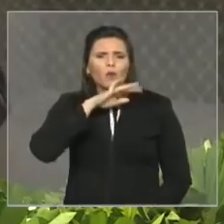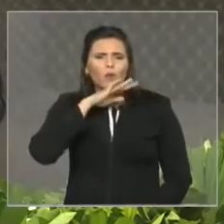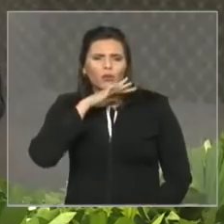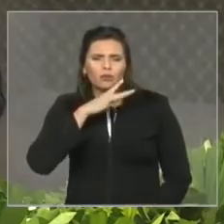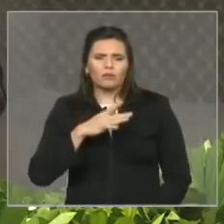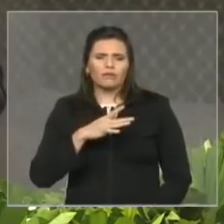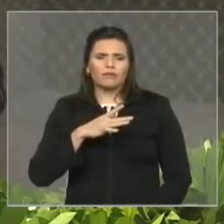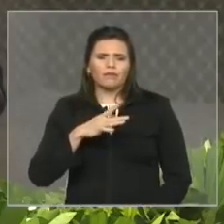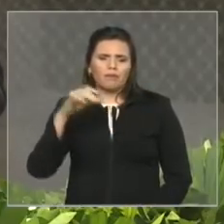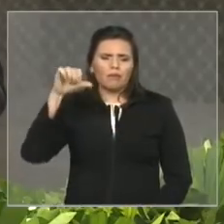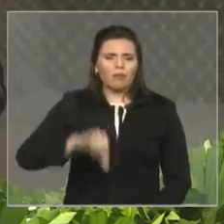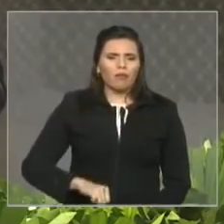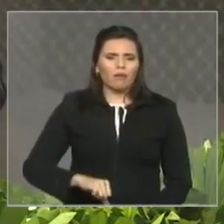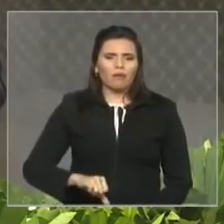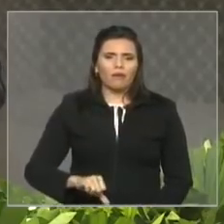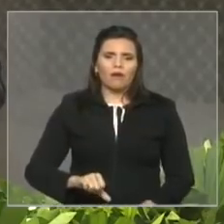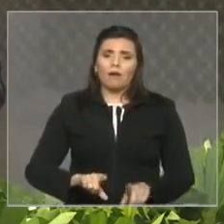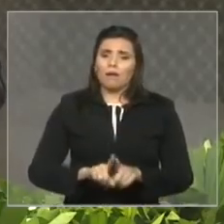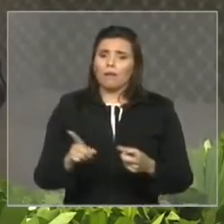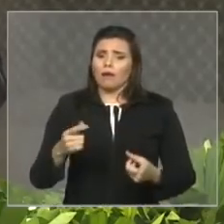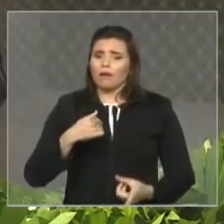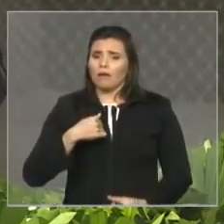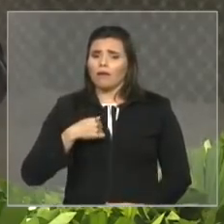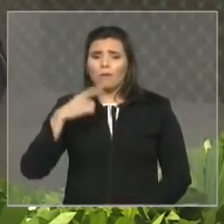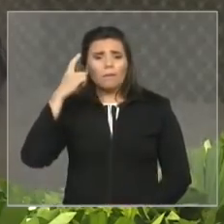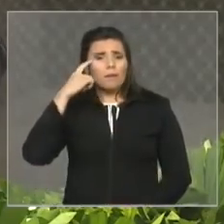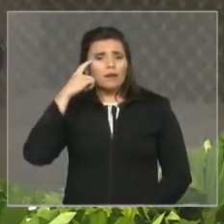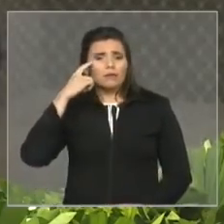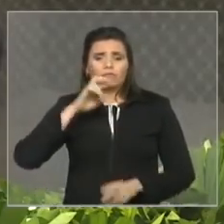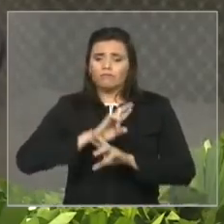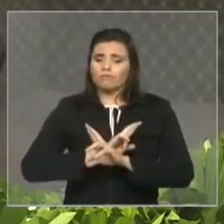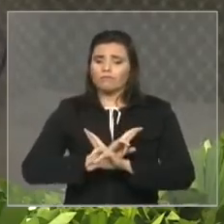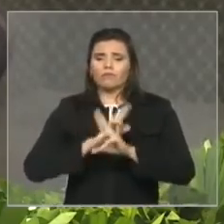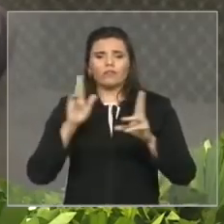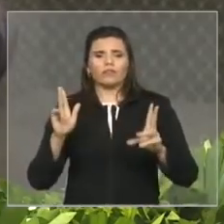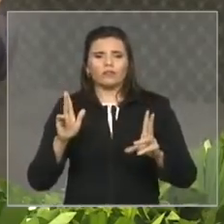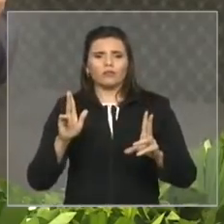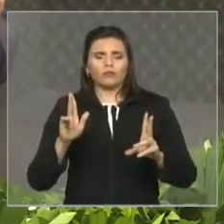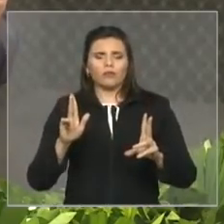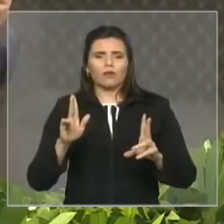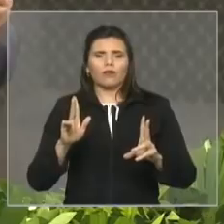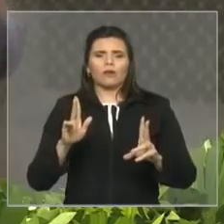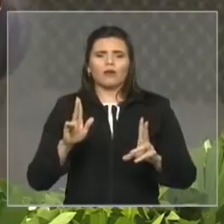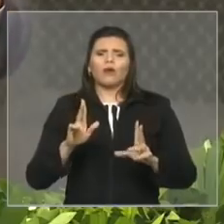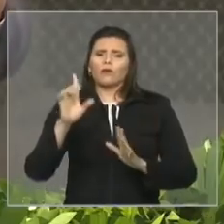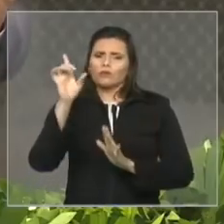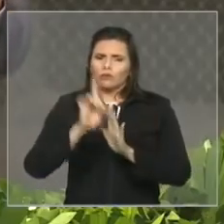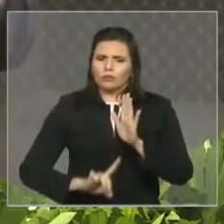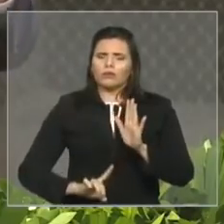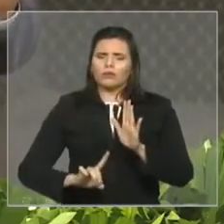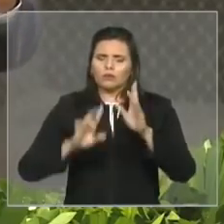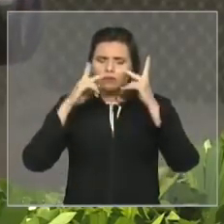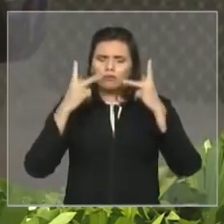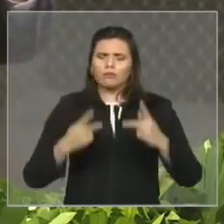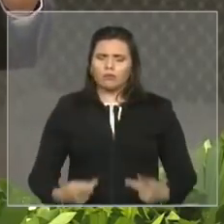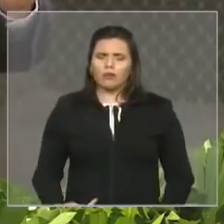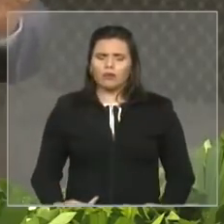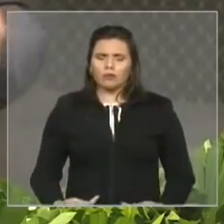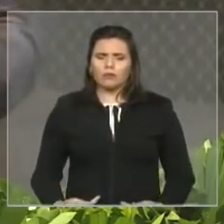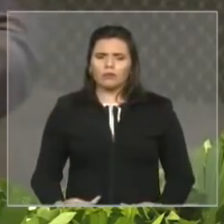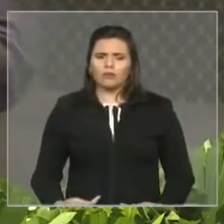fundamentais, não há desenvolvimento, porque se nós não garantirmos que a riqueza socialmente